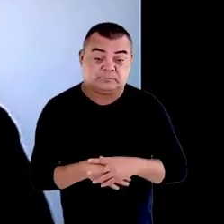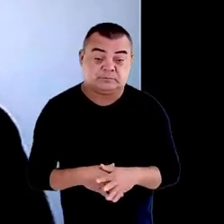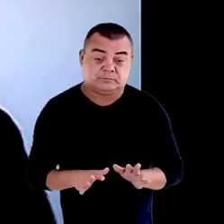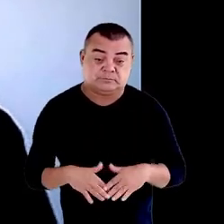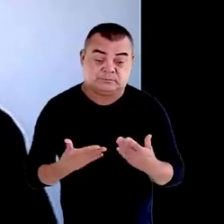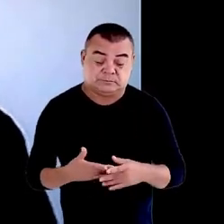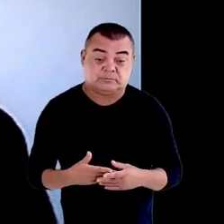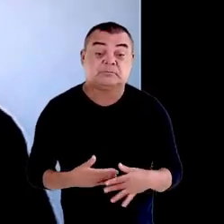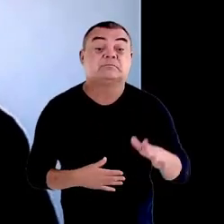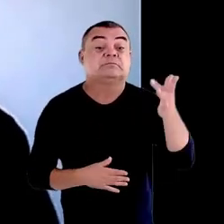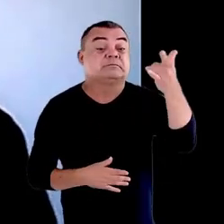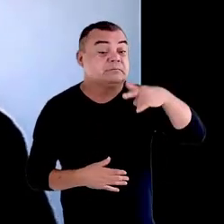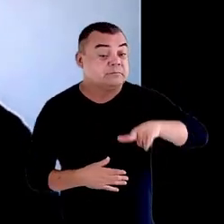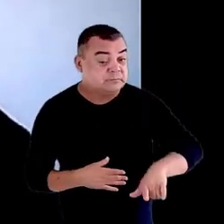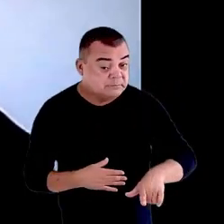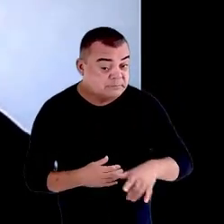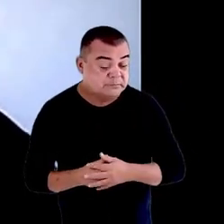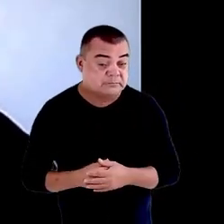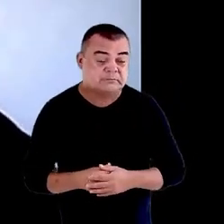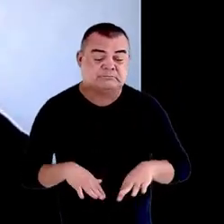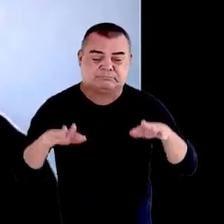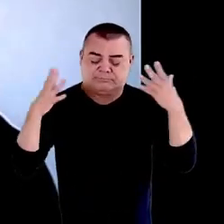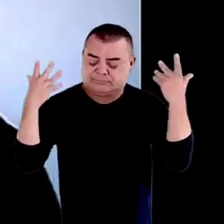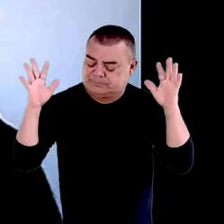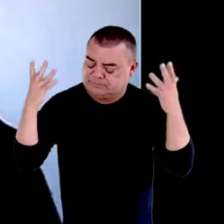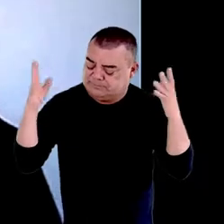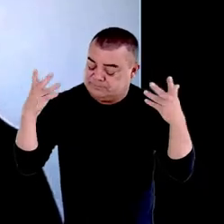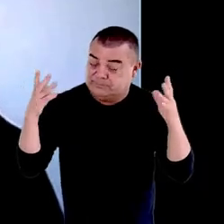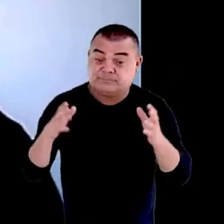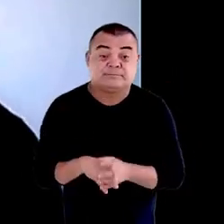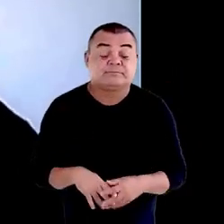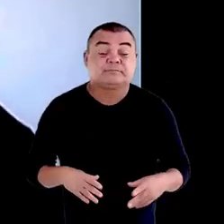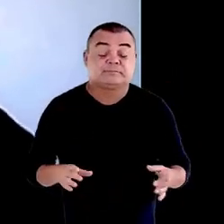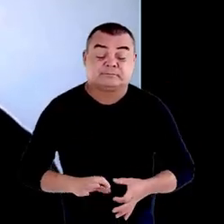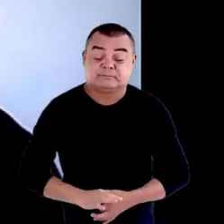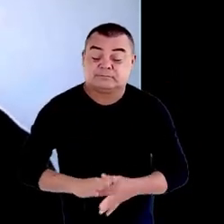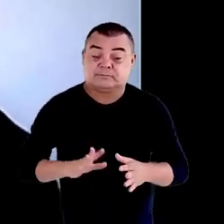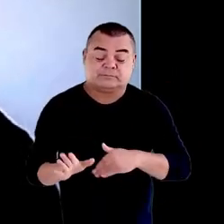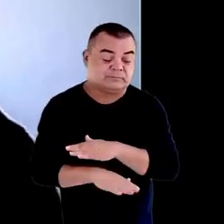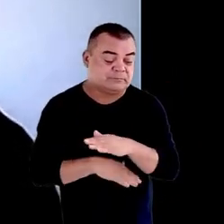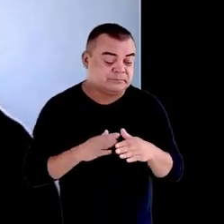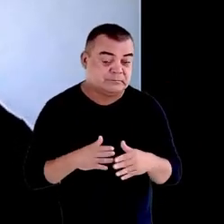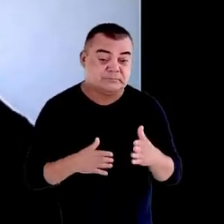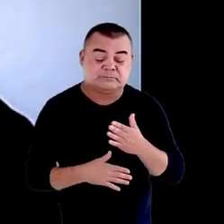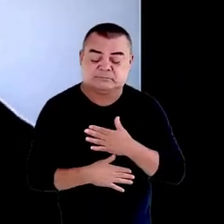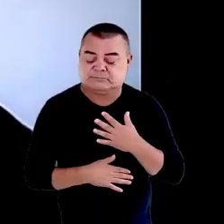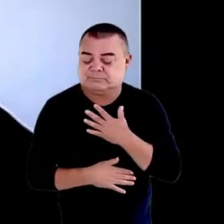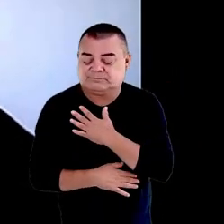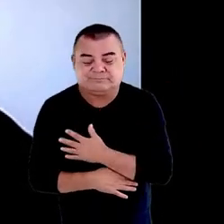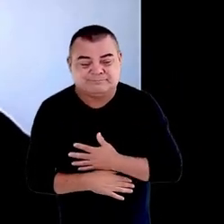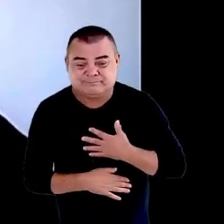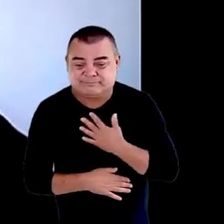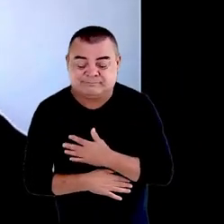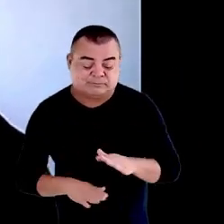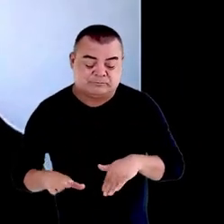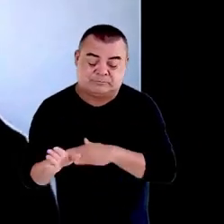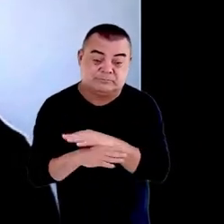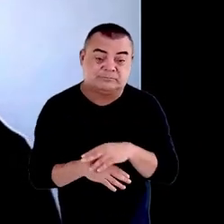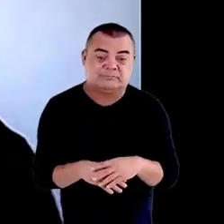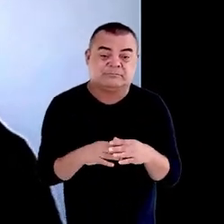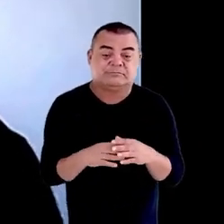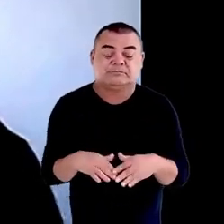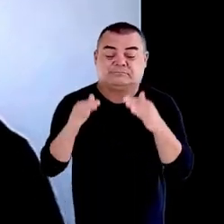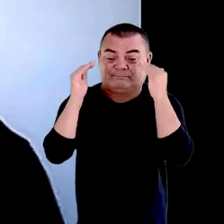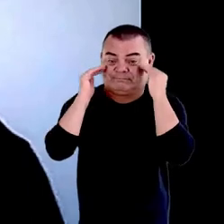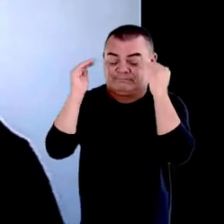mais uma vez, aplaudo e deixo aqui toda a minha satisfação, toda a minha admiração com